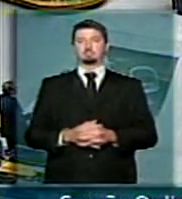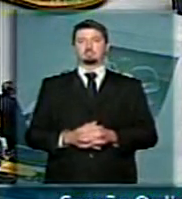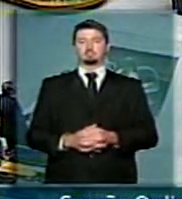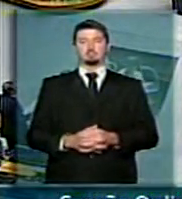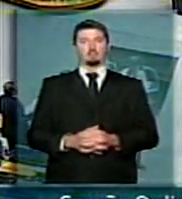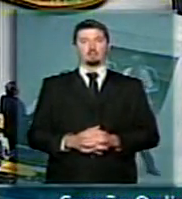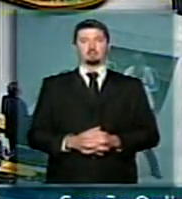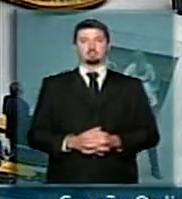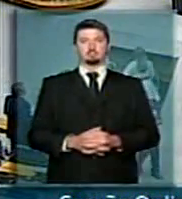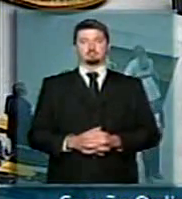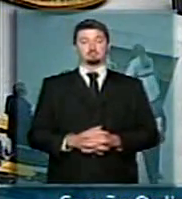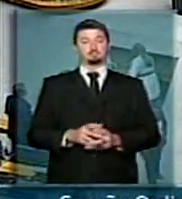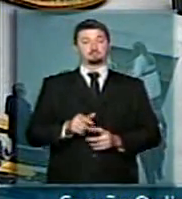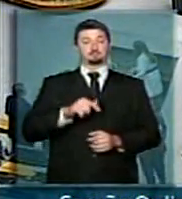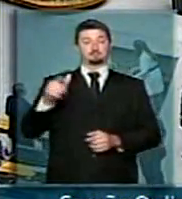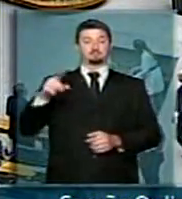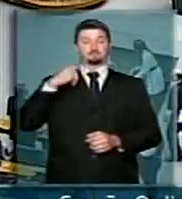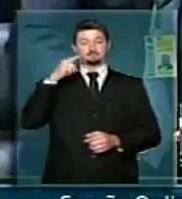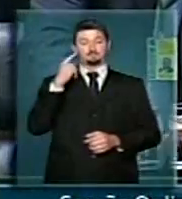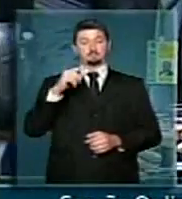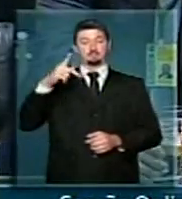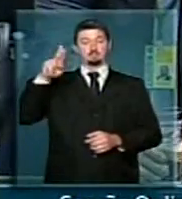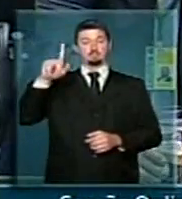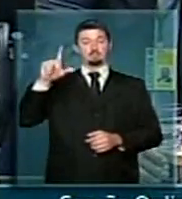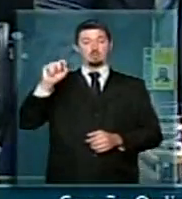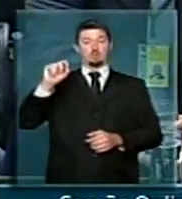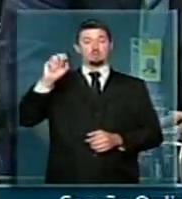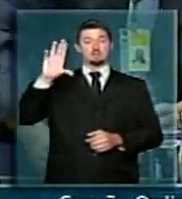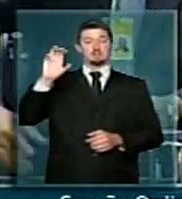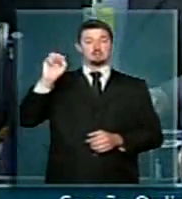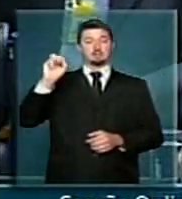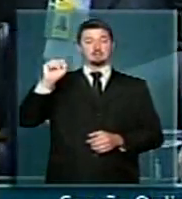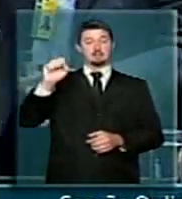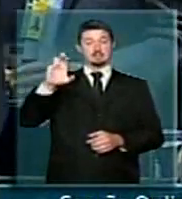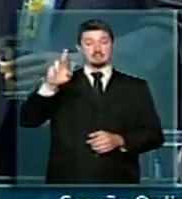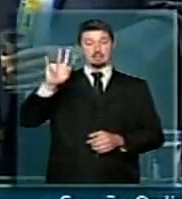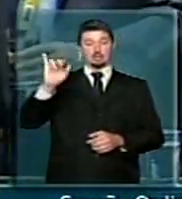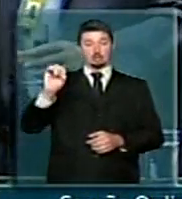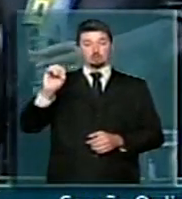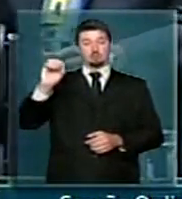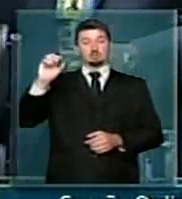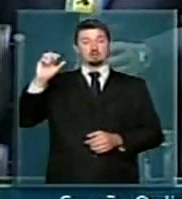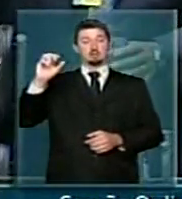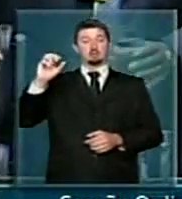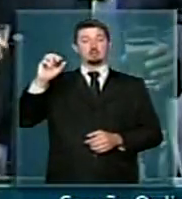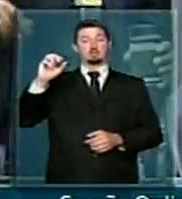O próximo orador, deputado Paulo César Quartieiro, Dende Roraima,